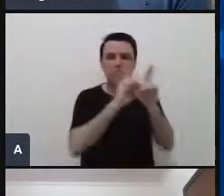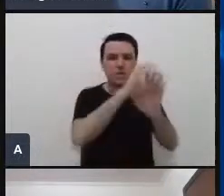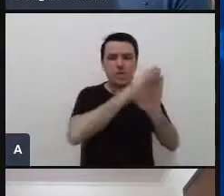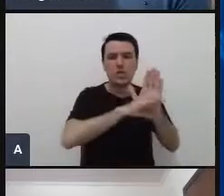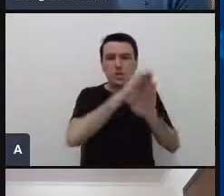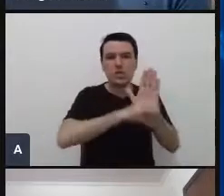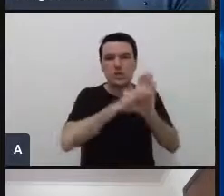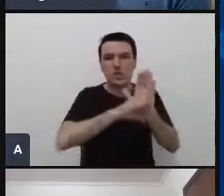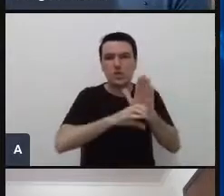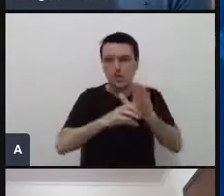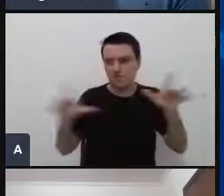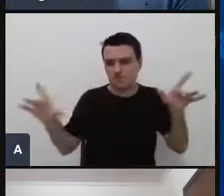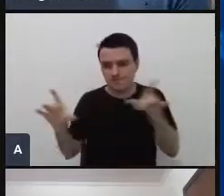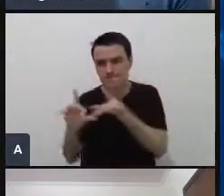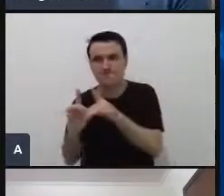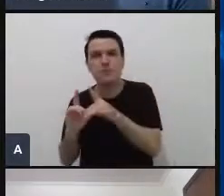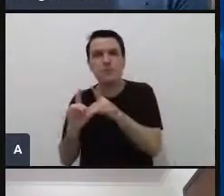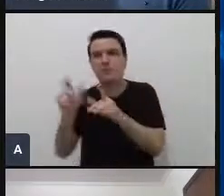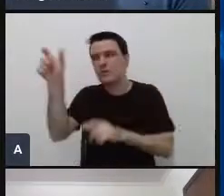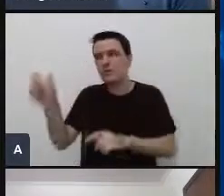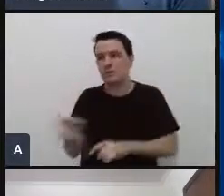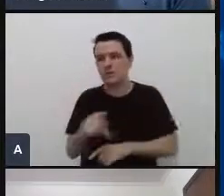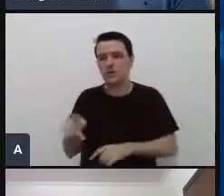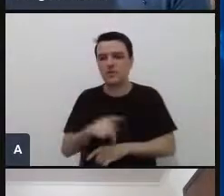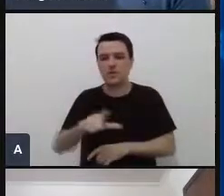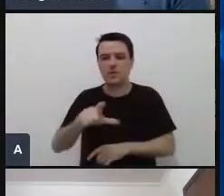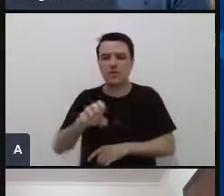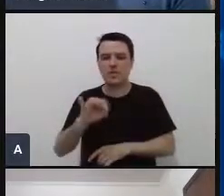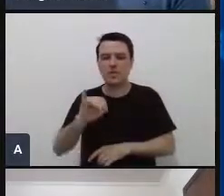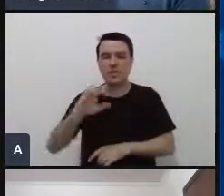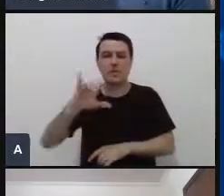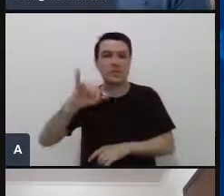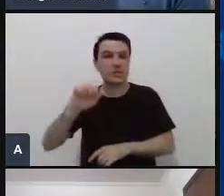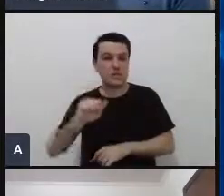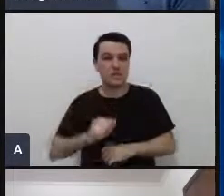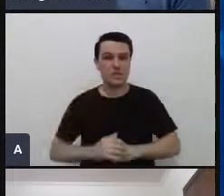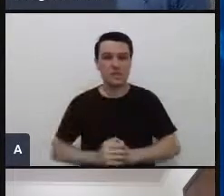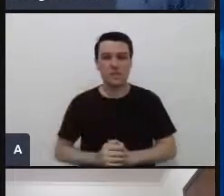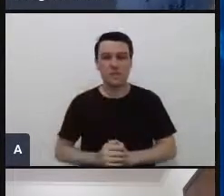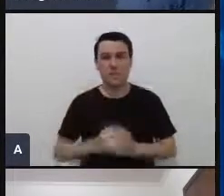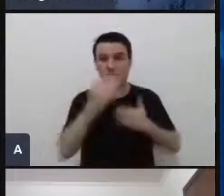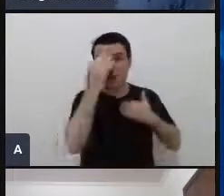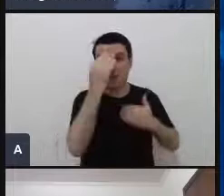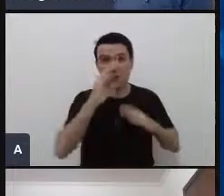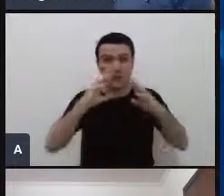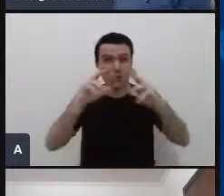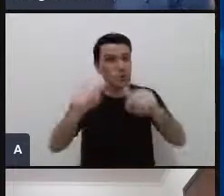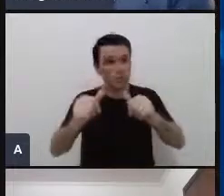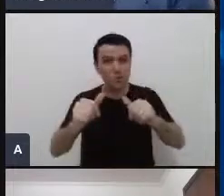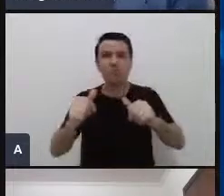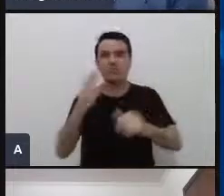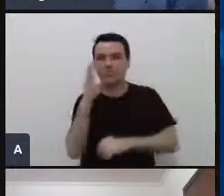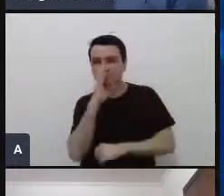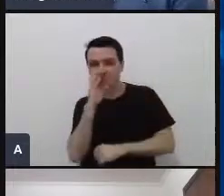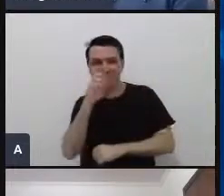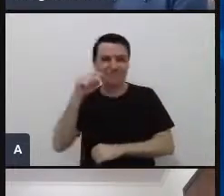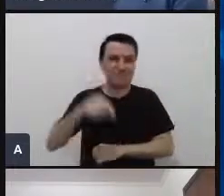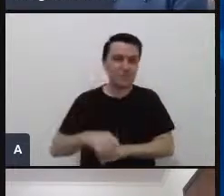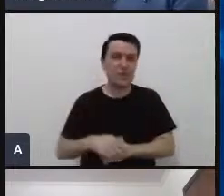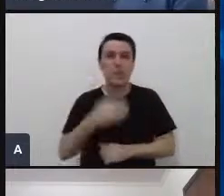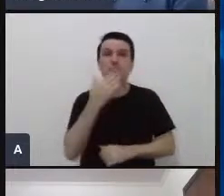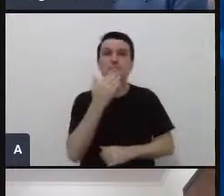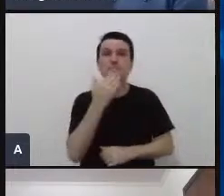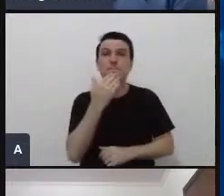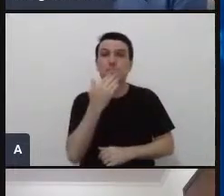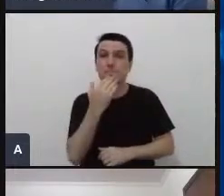aproximação com a professora mestra Letícia Cunico agradeço então a todos pela participação peço